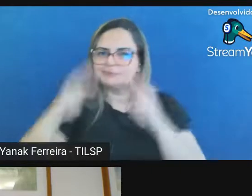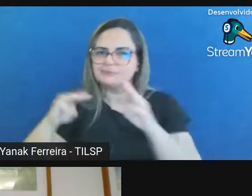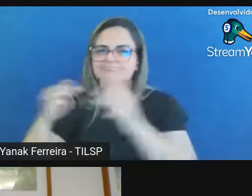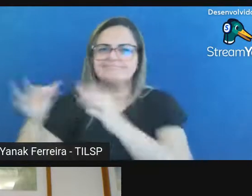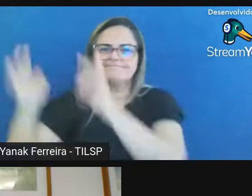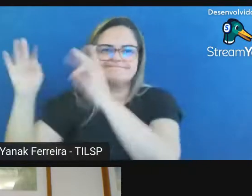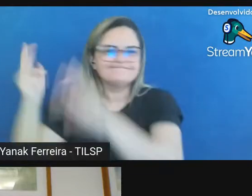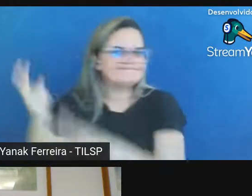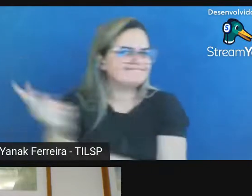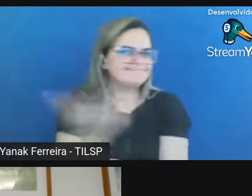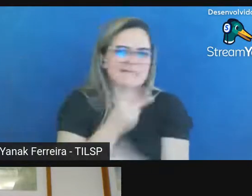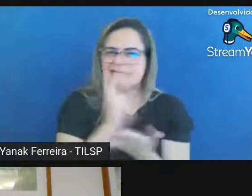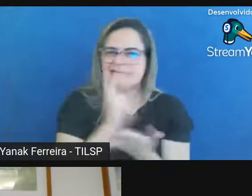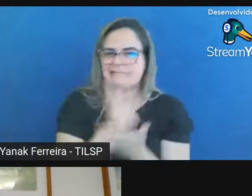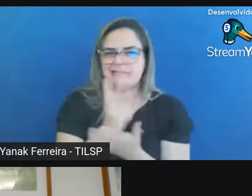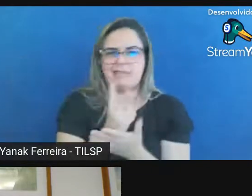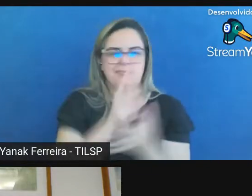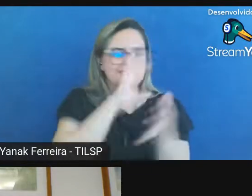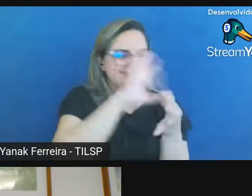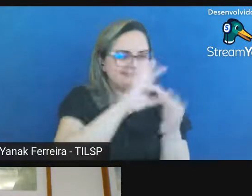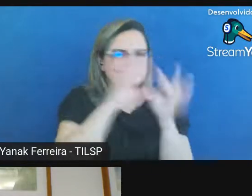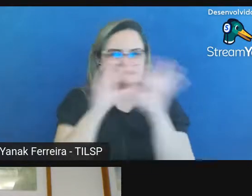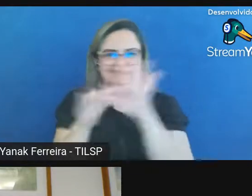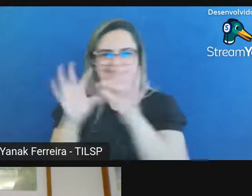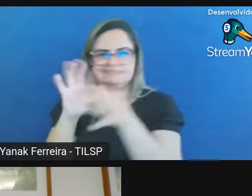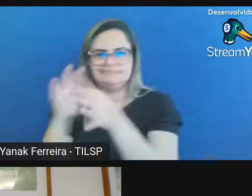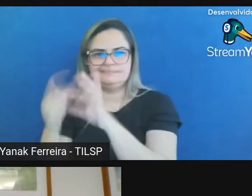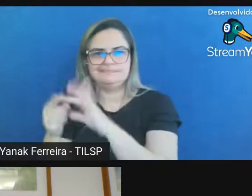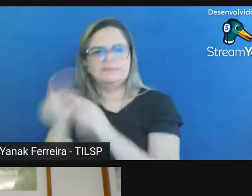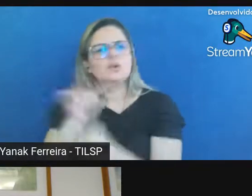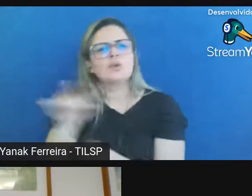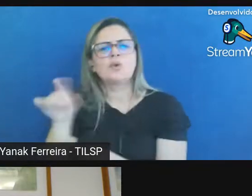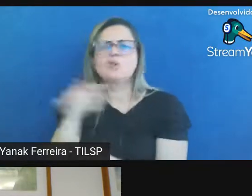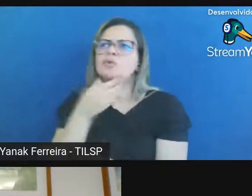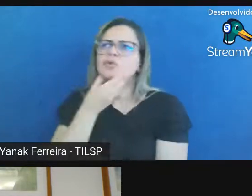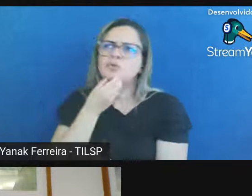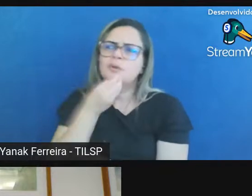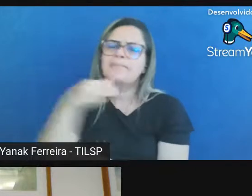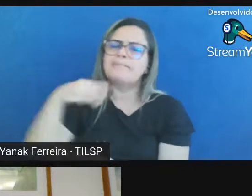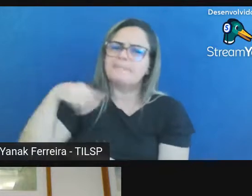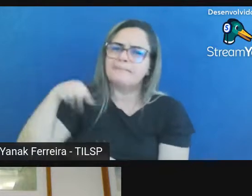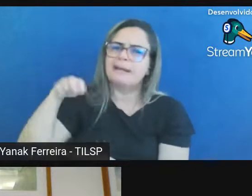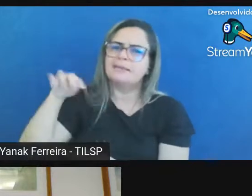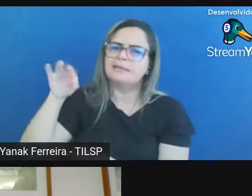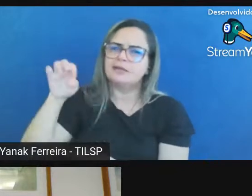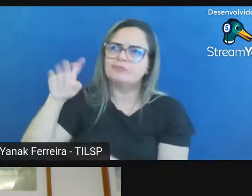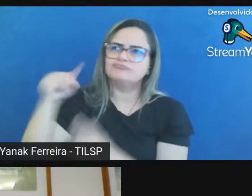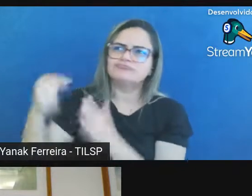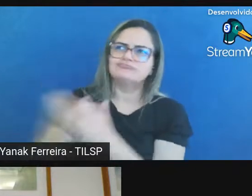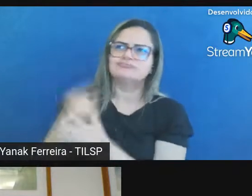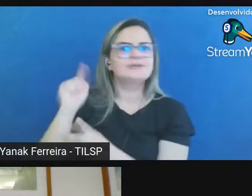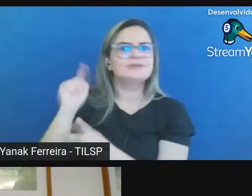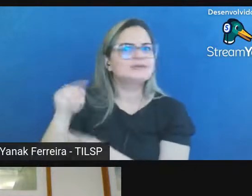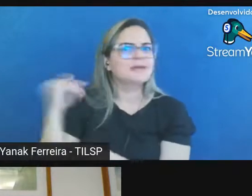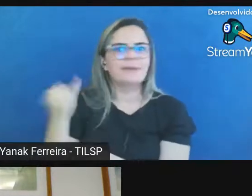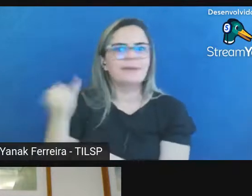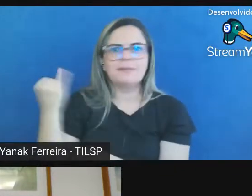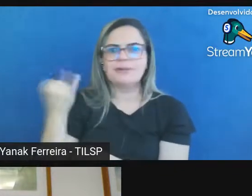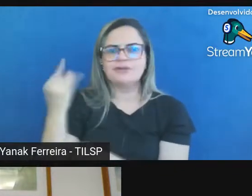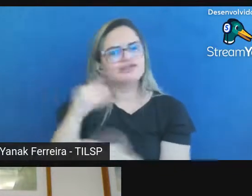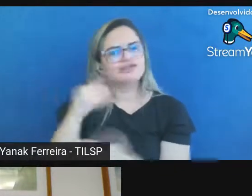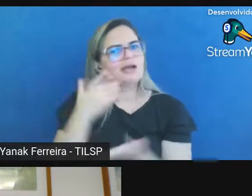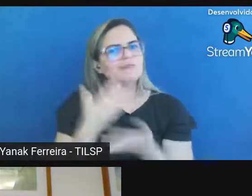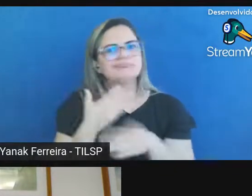e aí quando a gente fala quando o Mateus falou de aplicação isso também é muito importante porque a gente já tem aplicações ótimas no Brasil